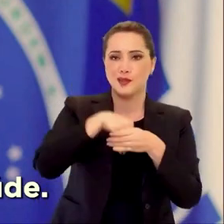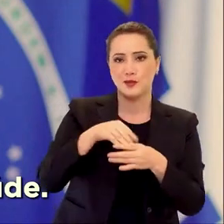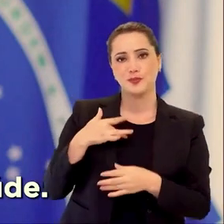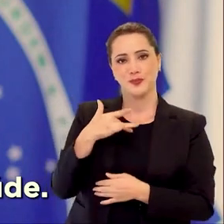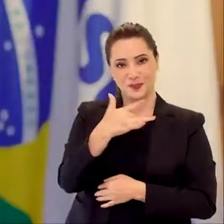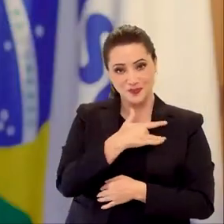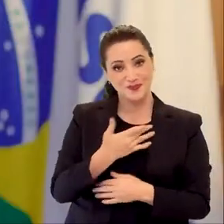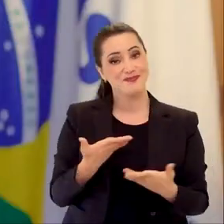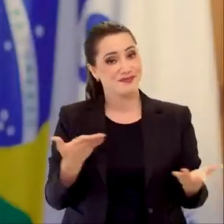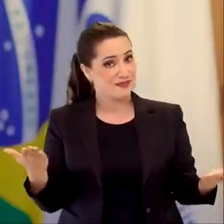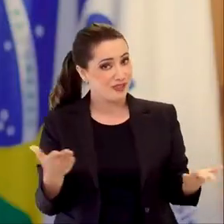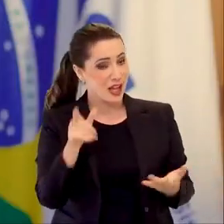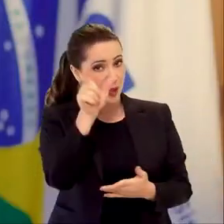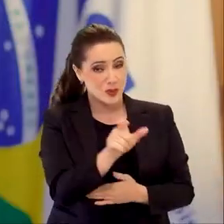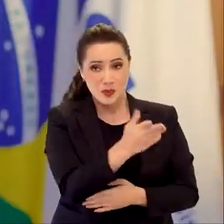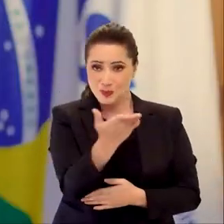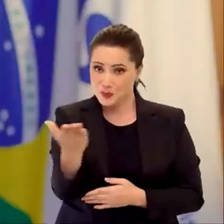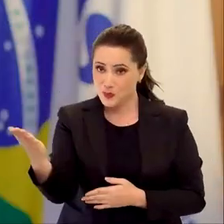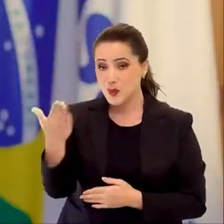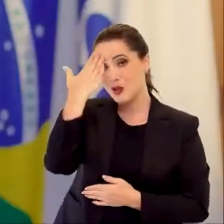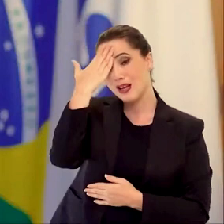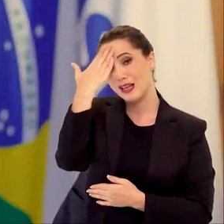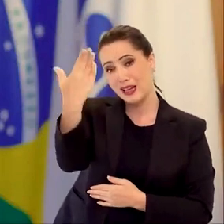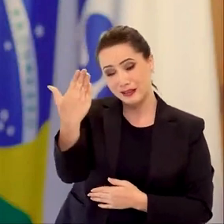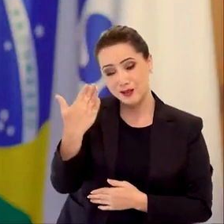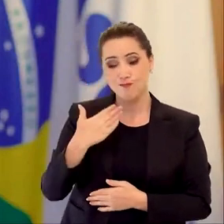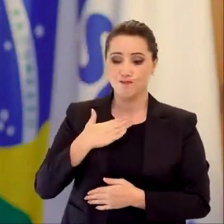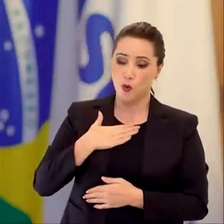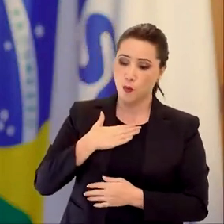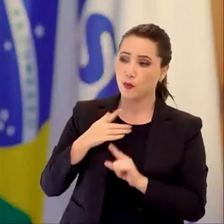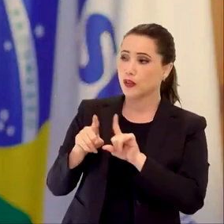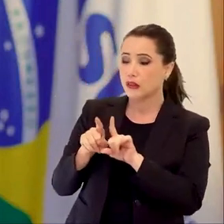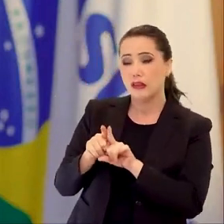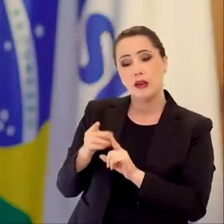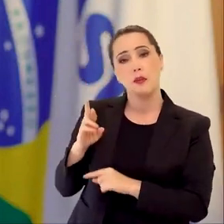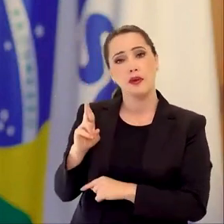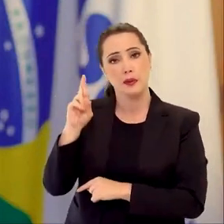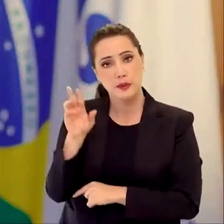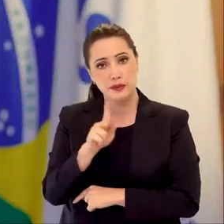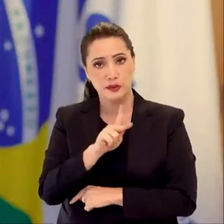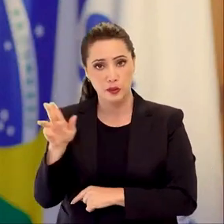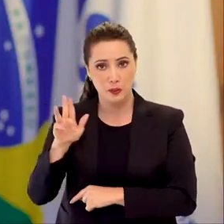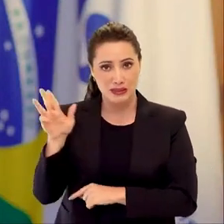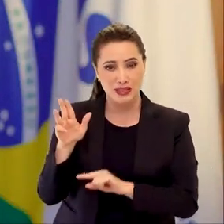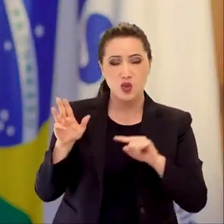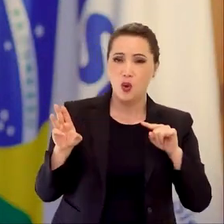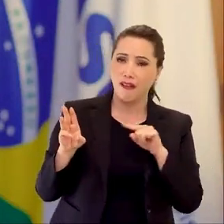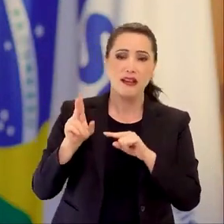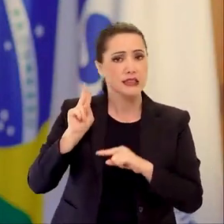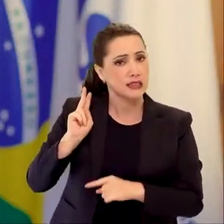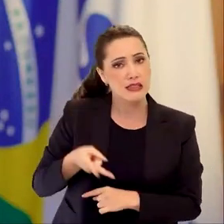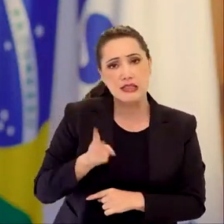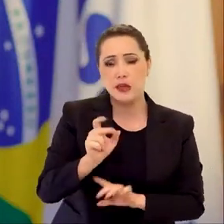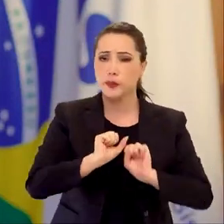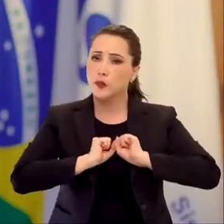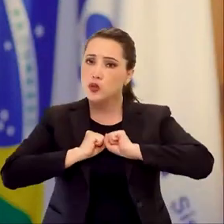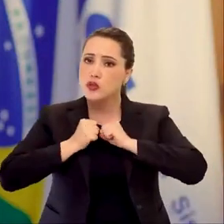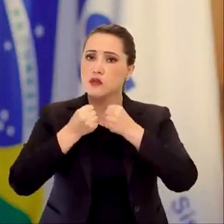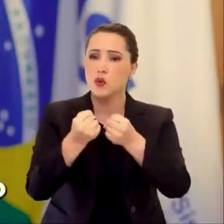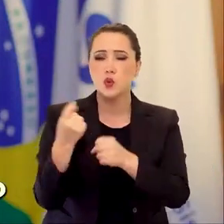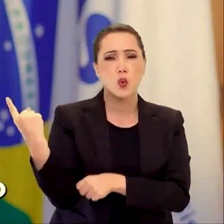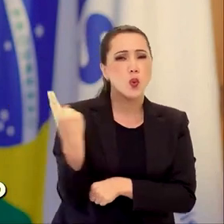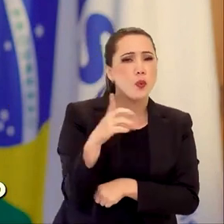da saúde. A todos agradeço, em meu nome e em nome do presidente Lula, que tem se